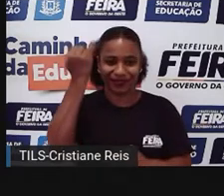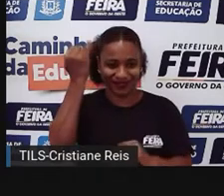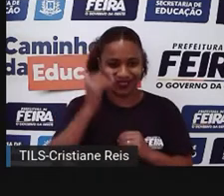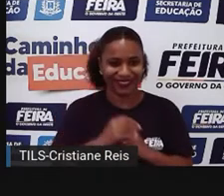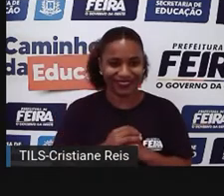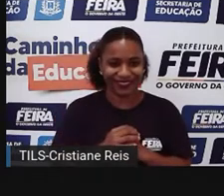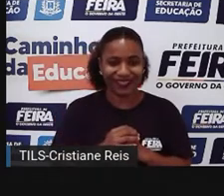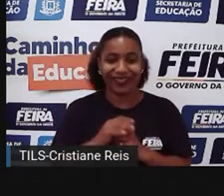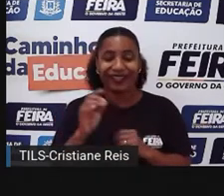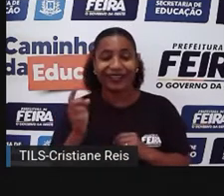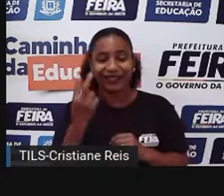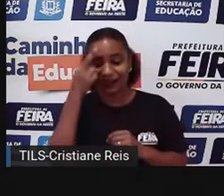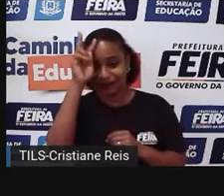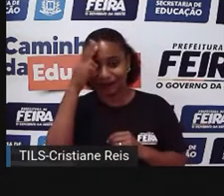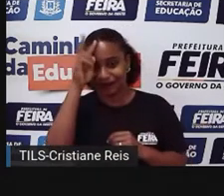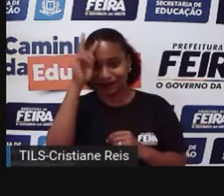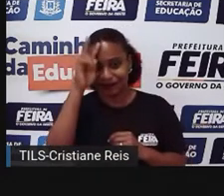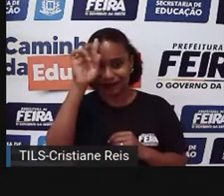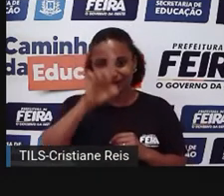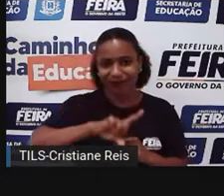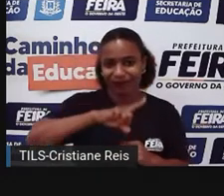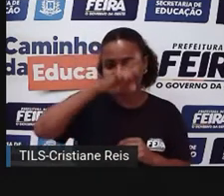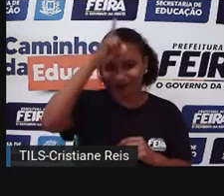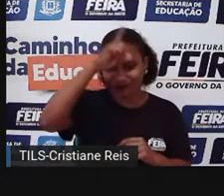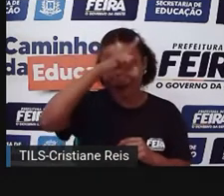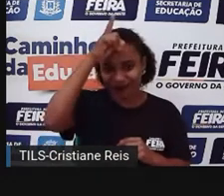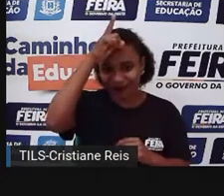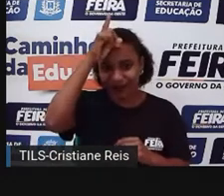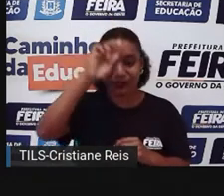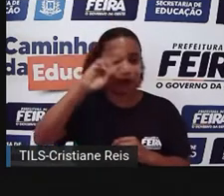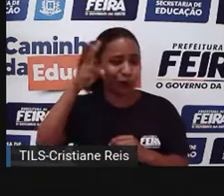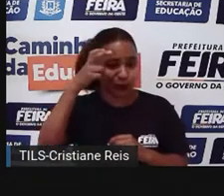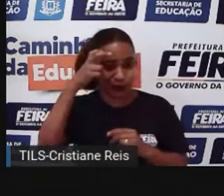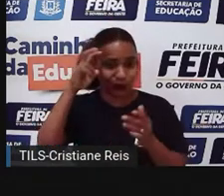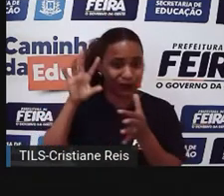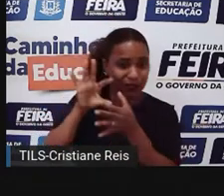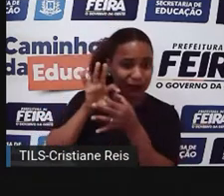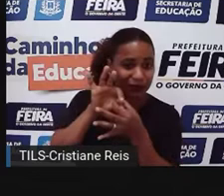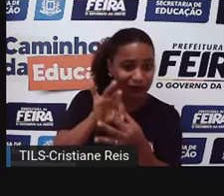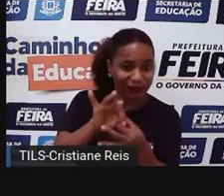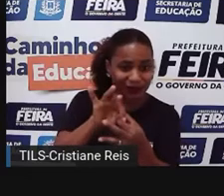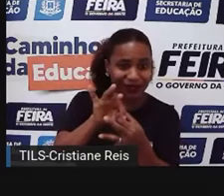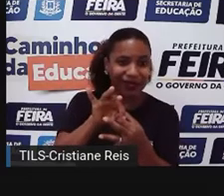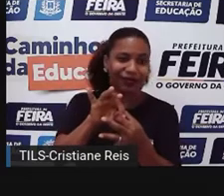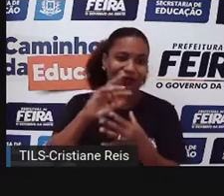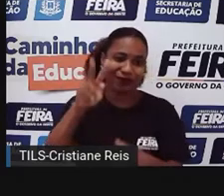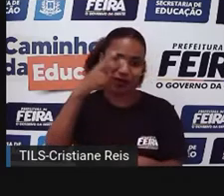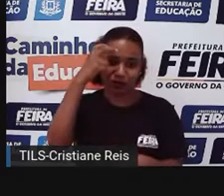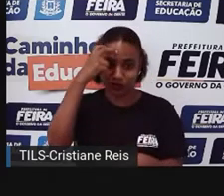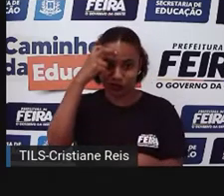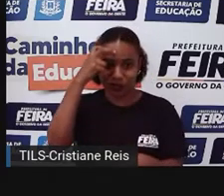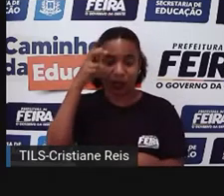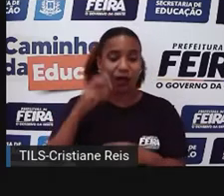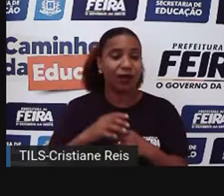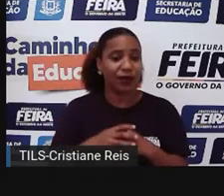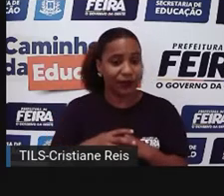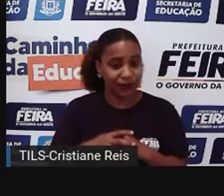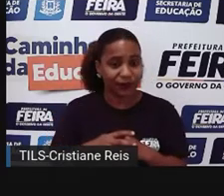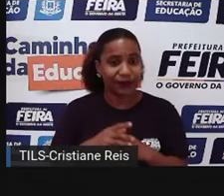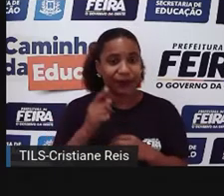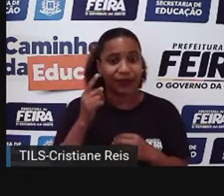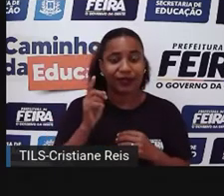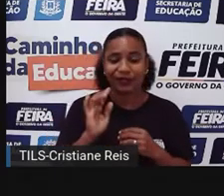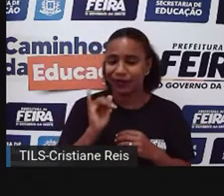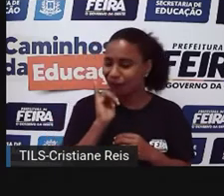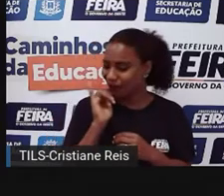vamos dizer assim, é um subconjunto da cultura, mas não é a cultura. Então, uma coisa que eu chamo muita atenção dos meus alunos